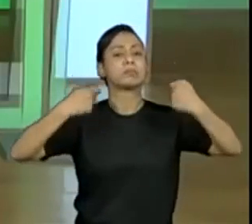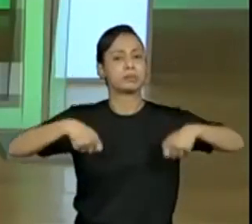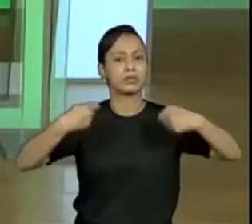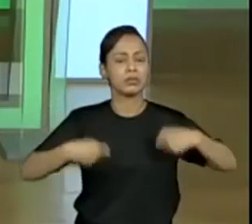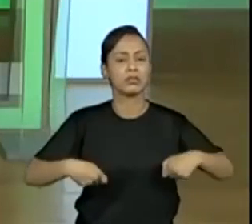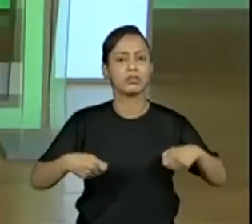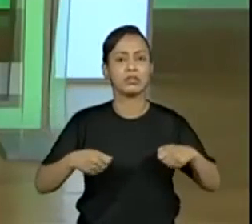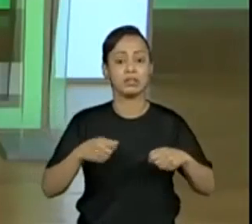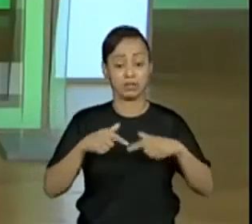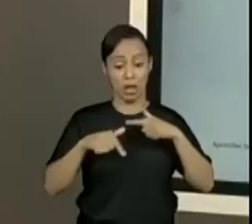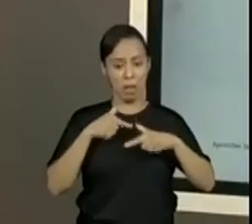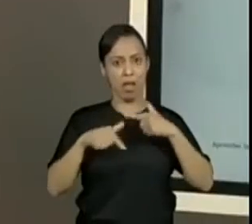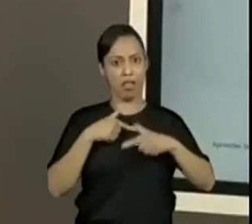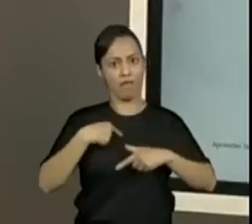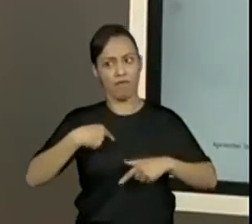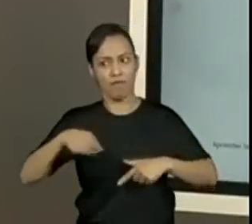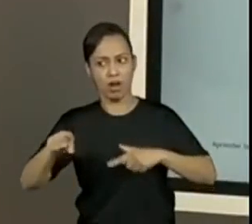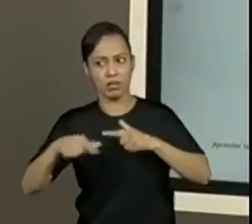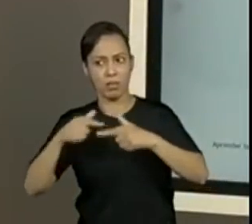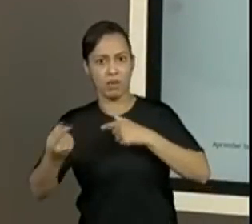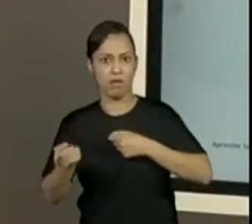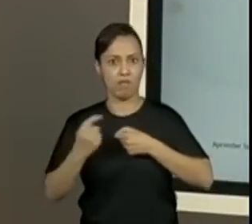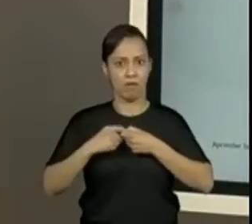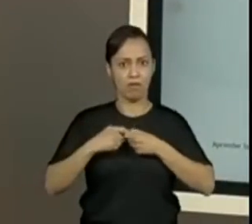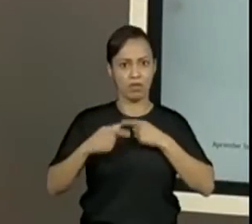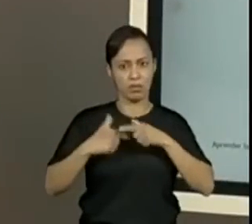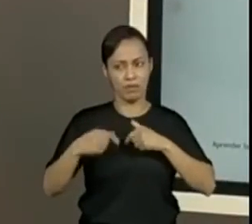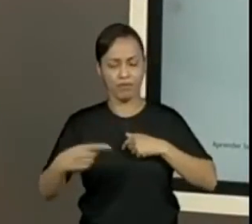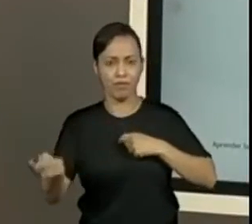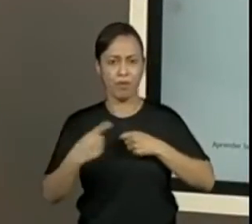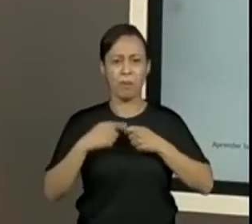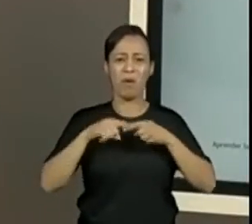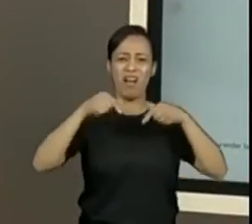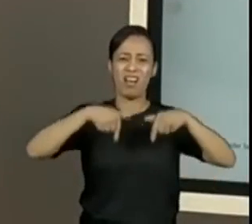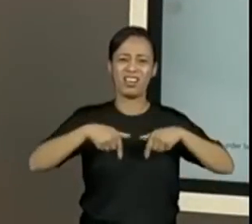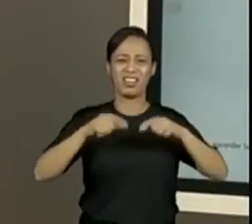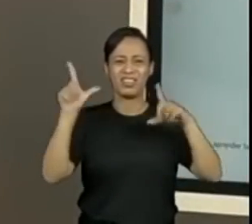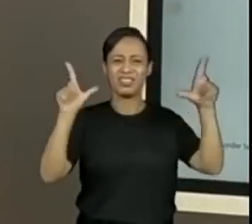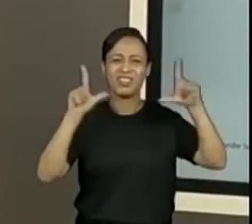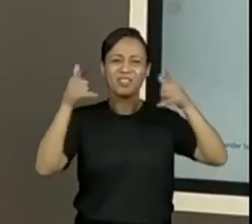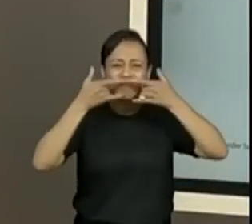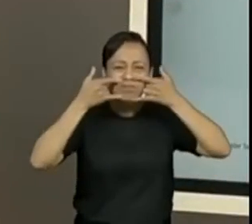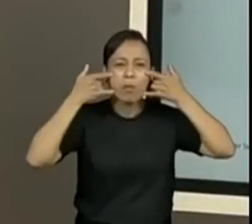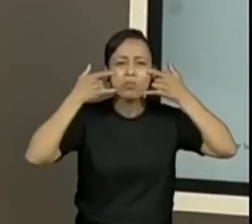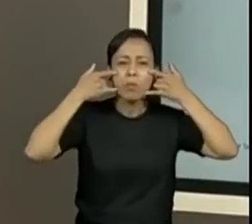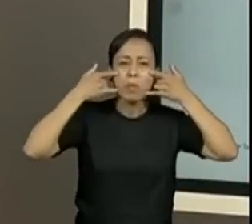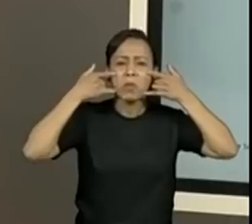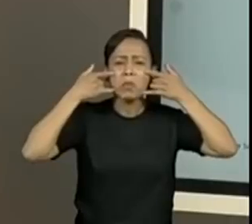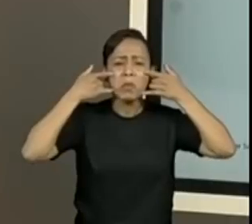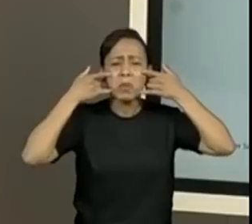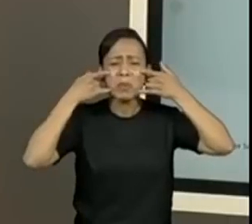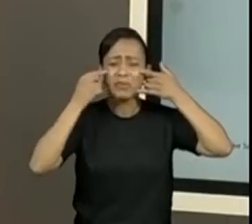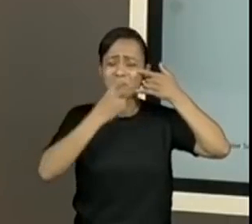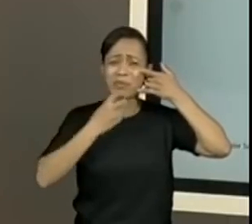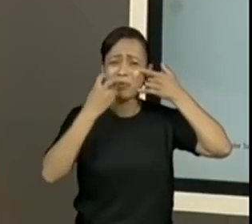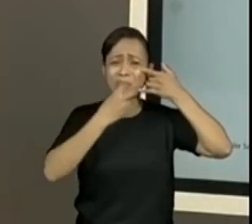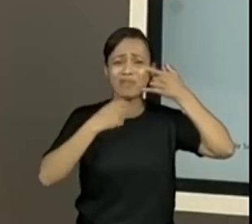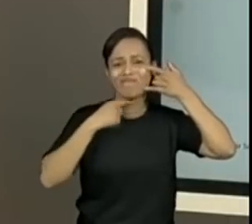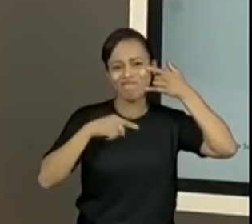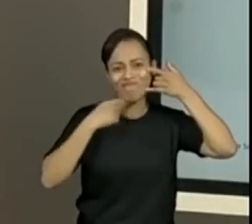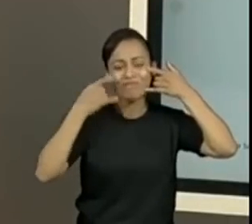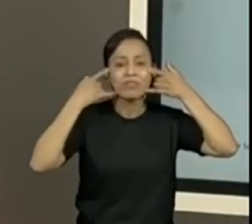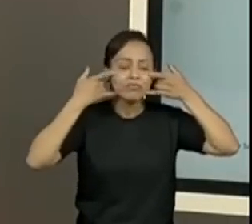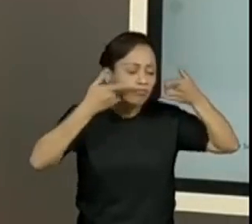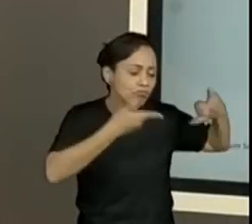que ir... Não dá para a gente trabalhar conversando com vocês, tendo a fala fechada, sem vocês verem. Então, aqui, a